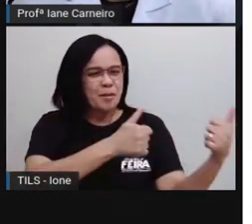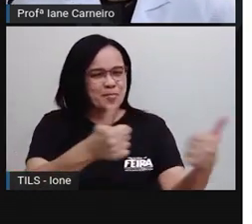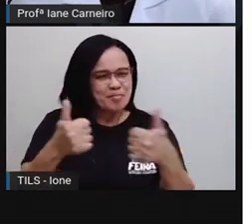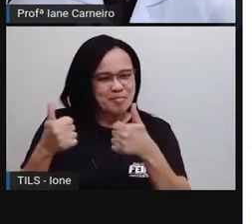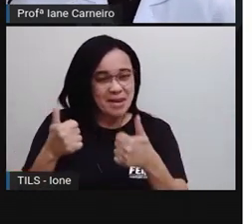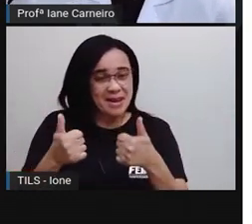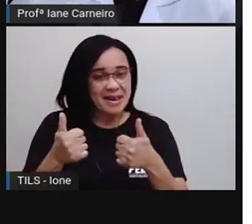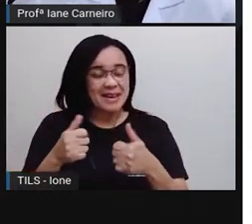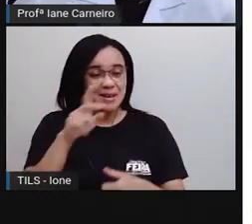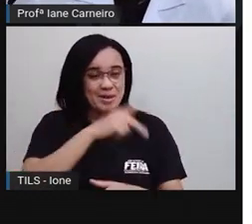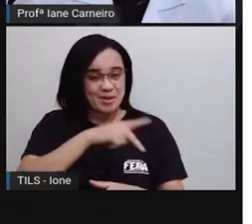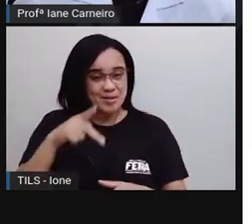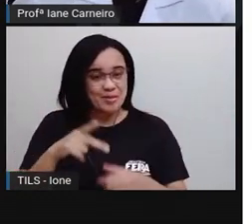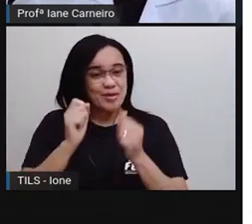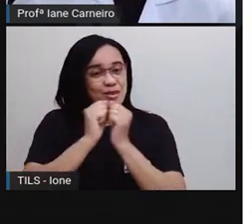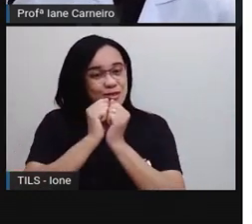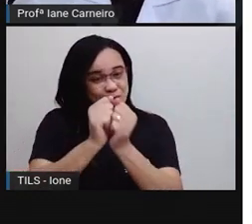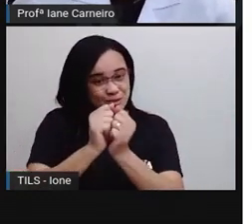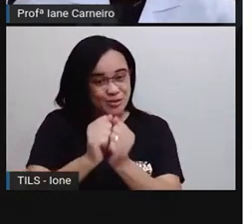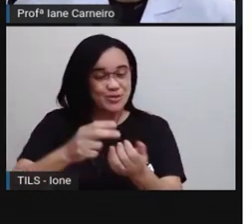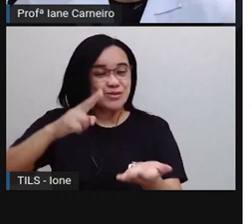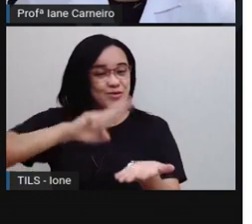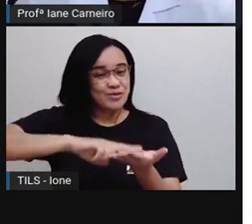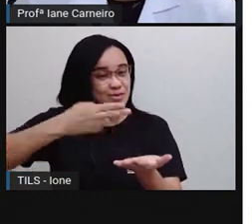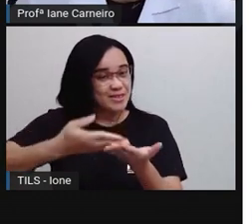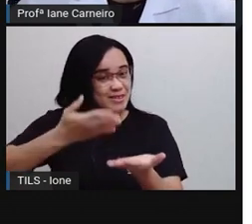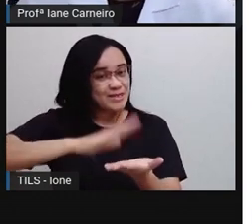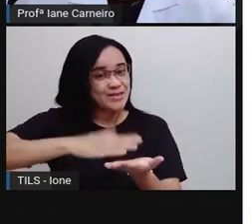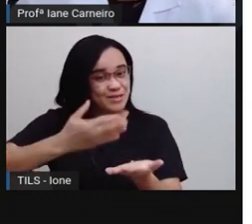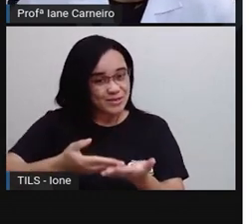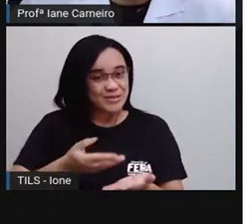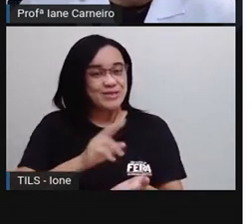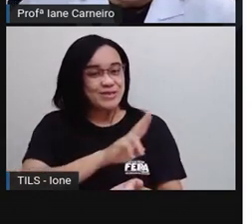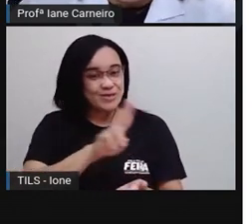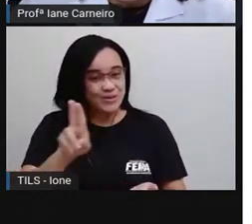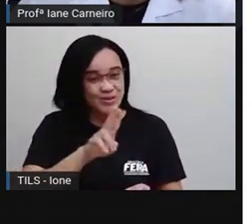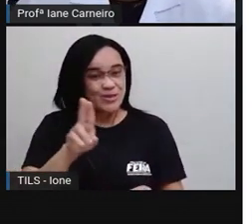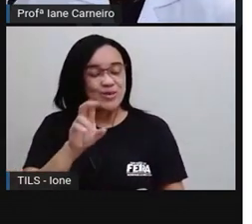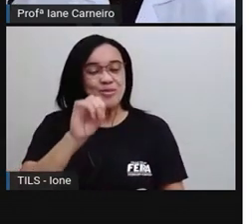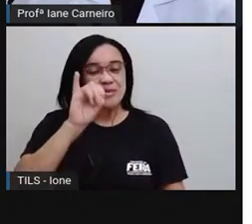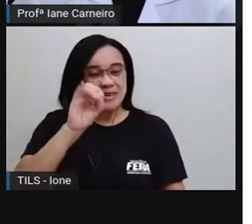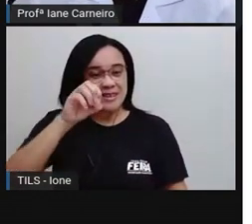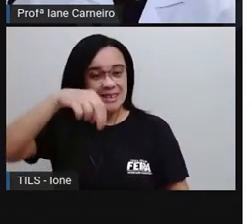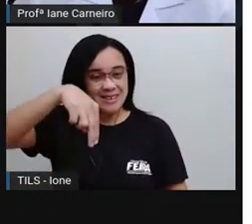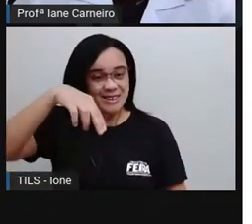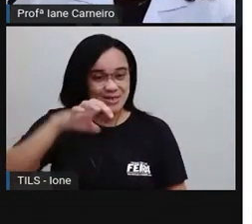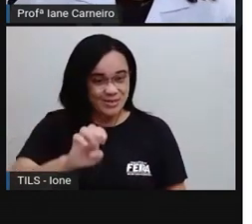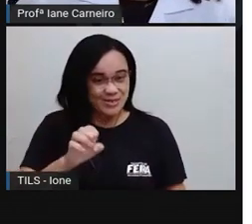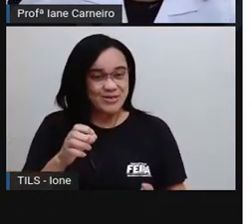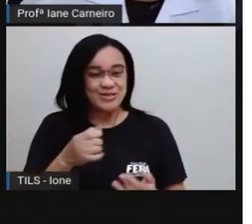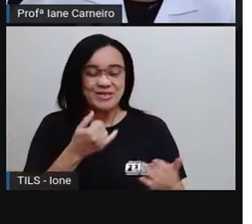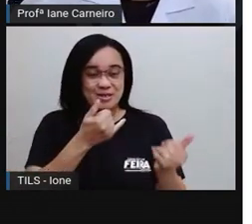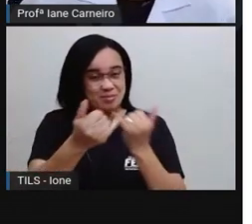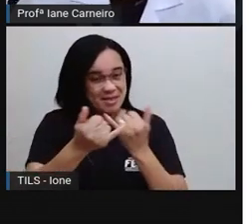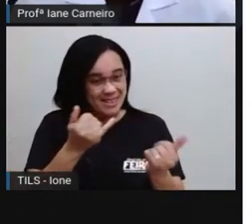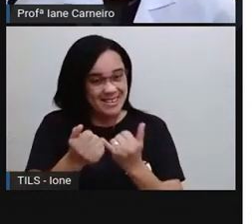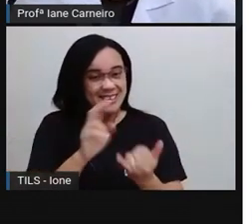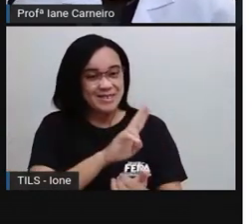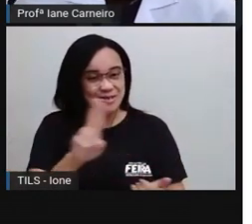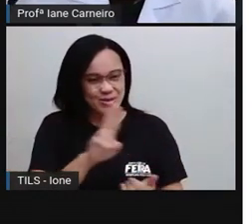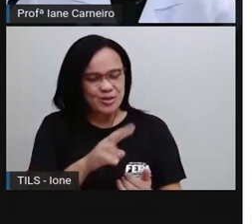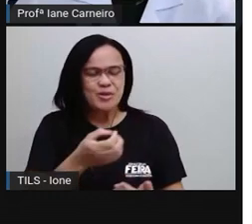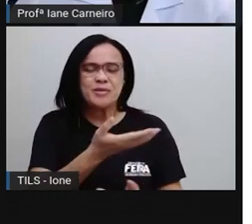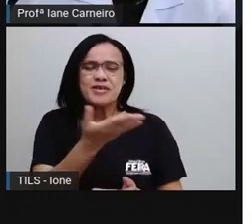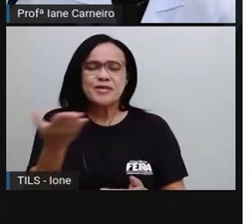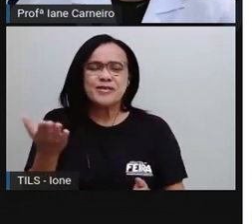companhia da minha tradutora e intérprete de livros, a Ione, minha quase xará. E aí, como é que vocês estão hoje? Como é que tá